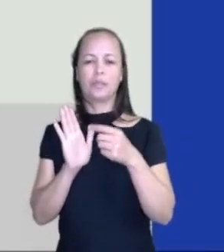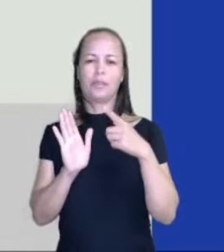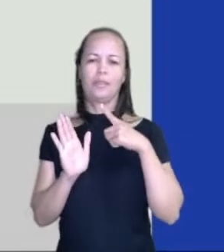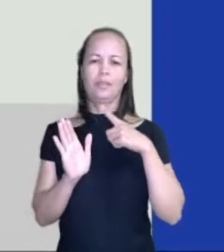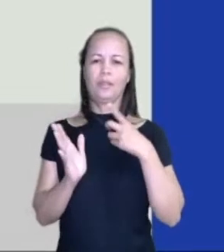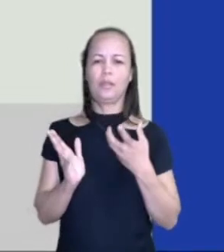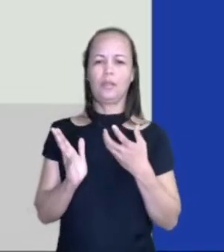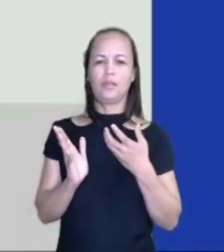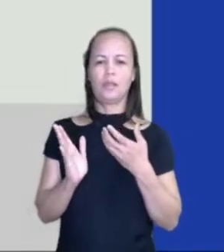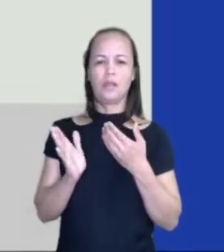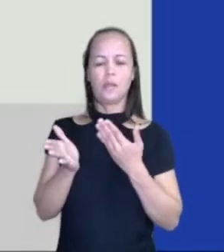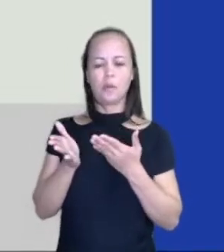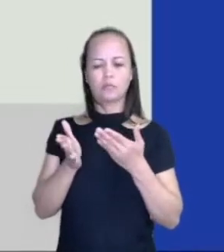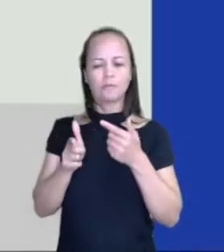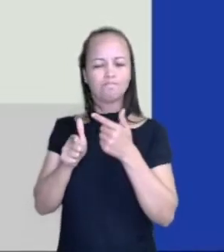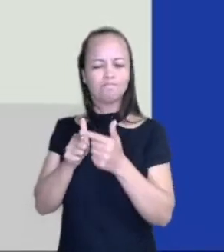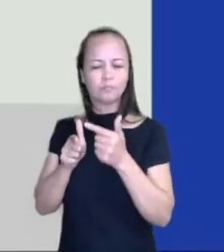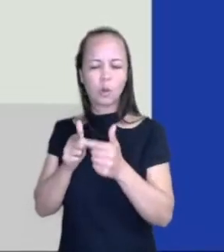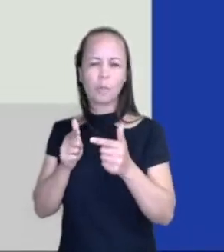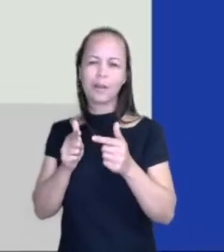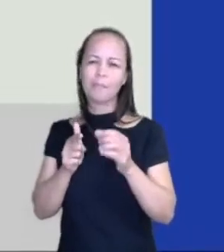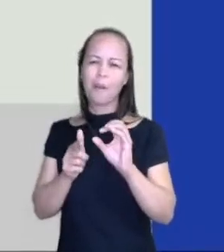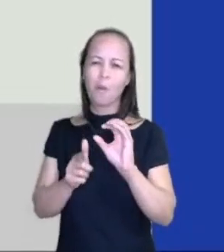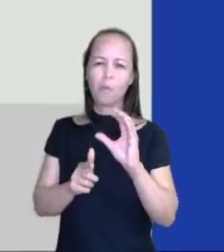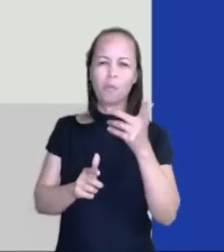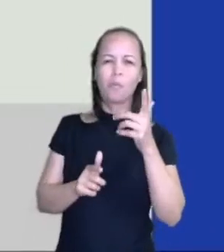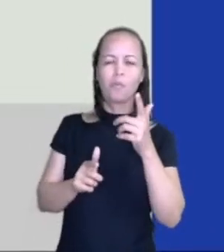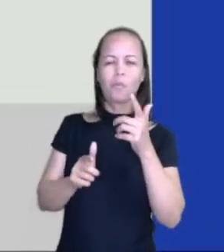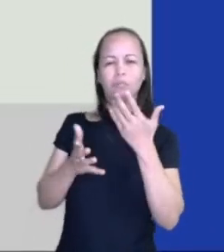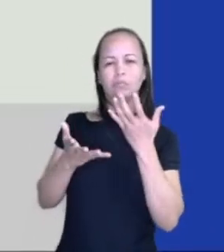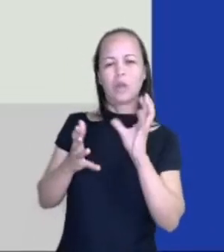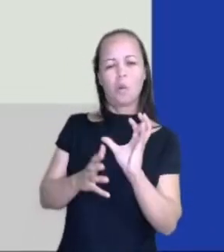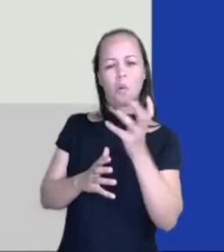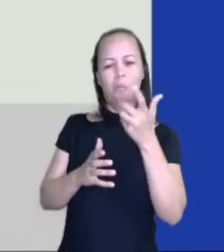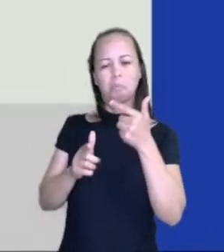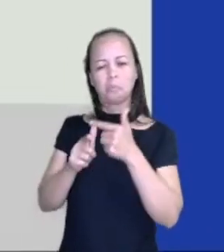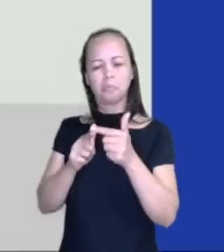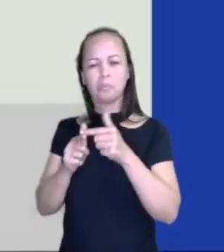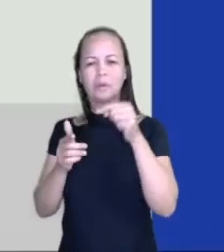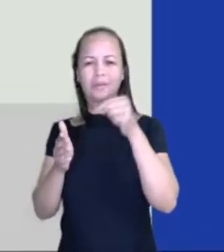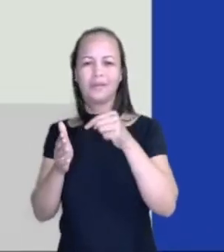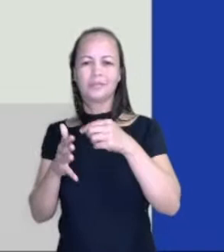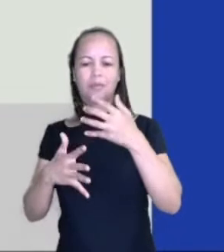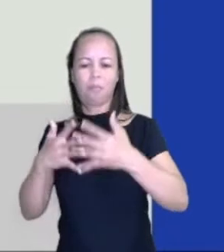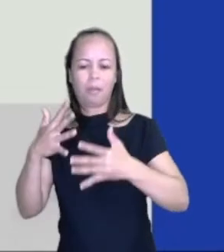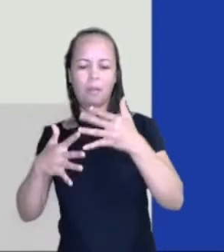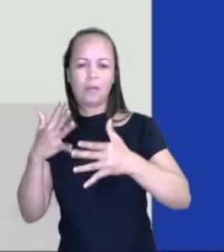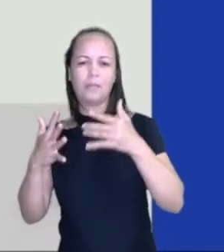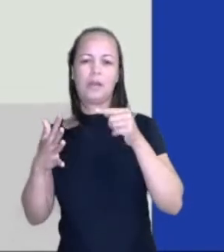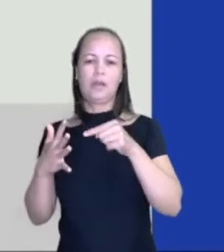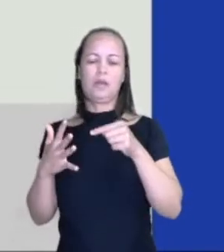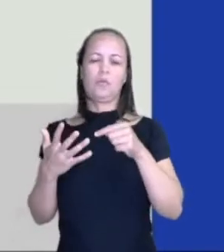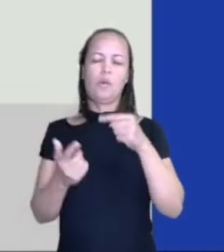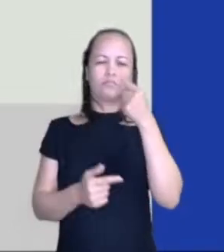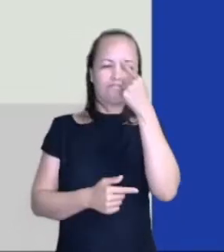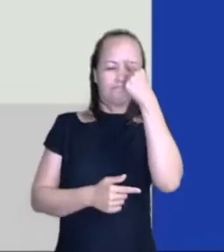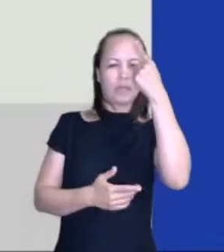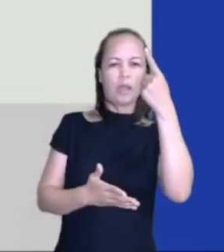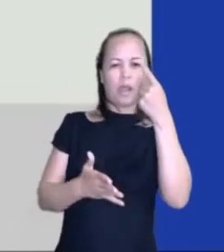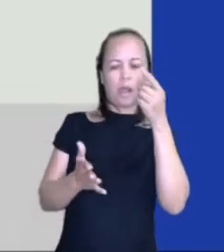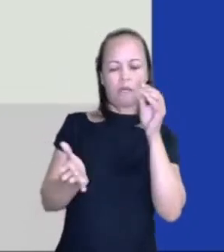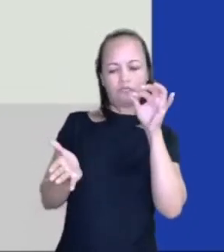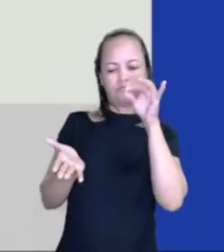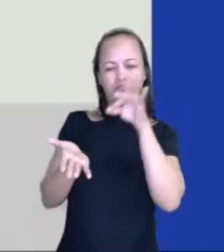a ocorrência de um problema ou complicação. É isso mesmo. Quando a ideia começa, quando o fato